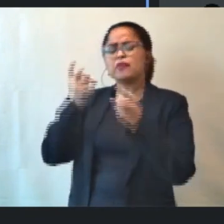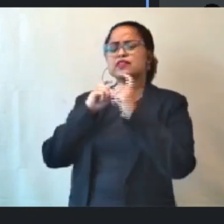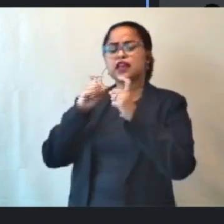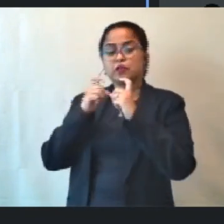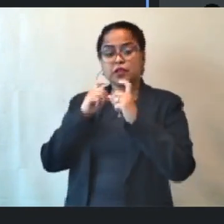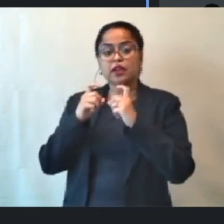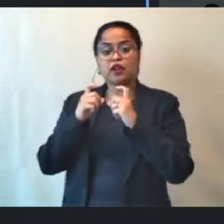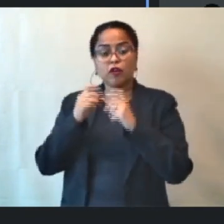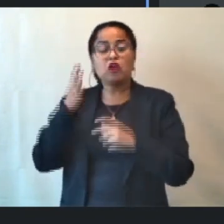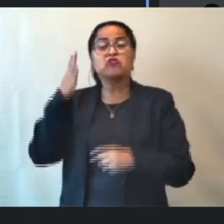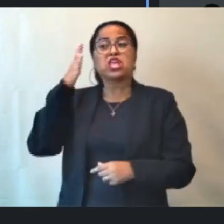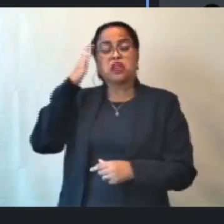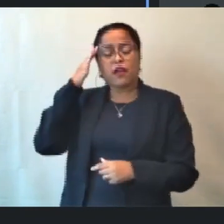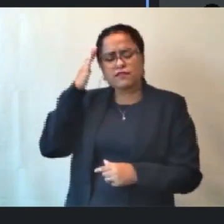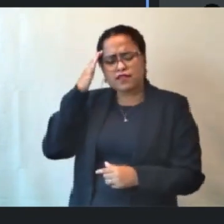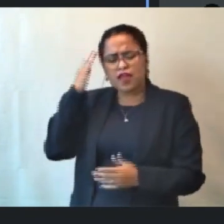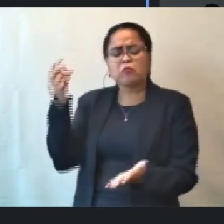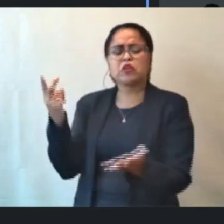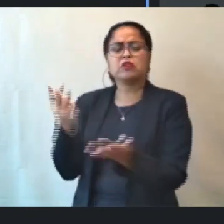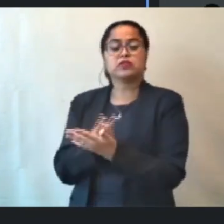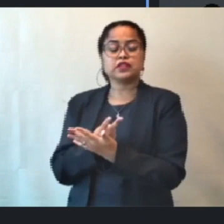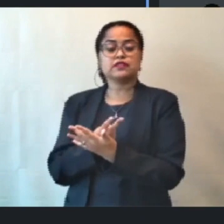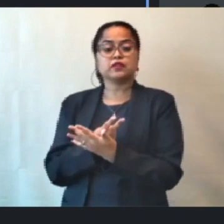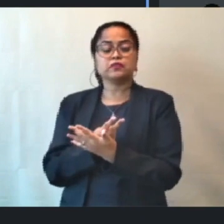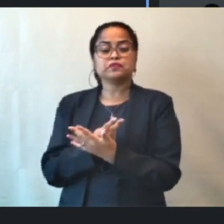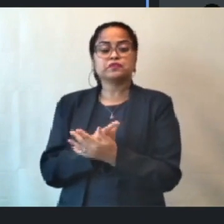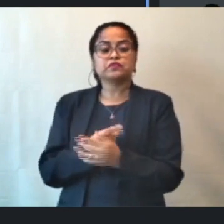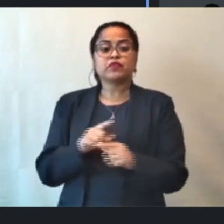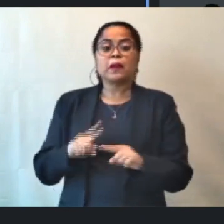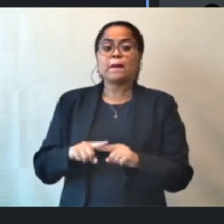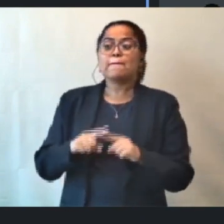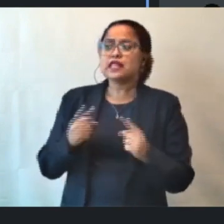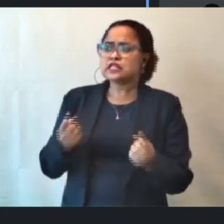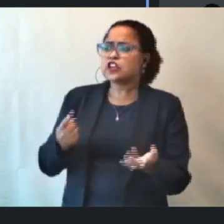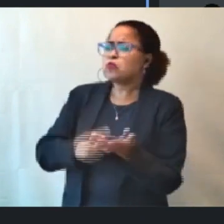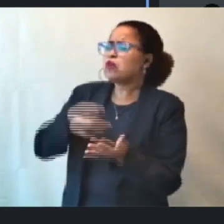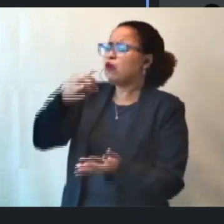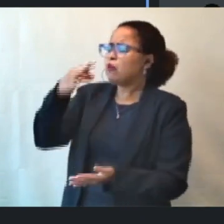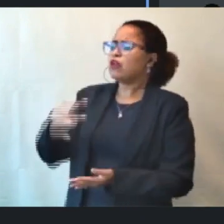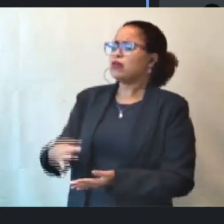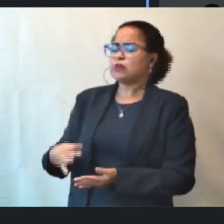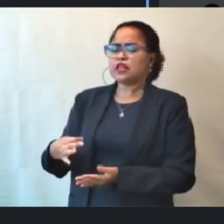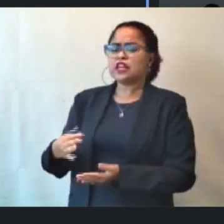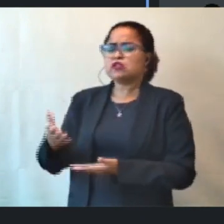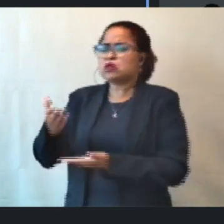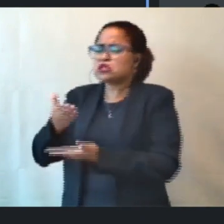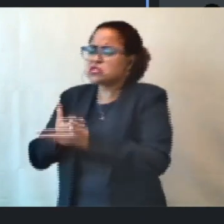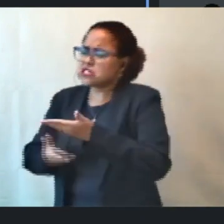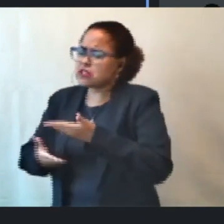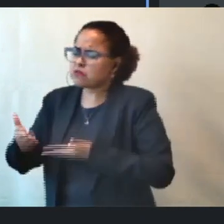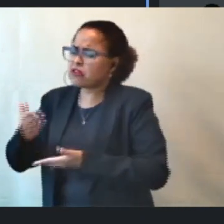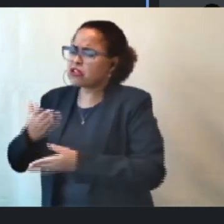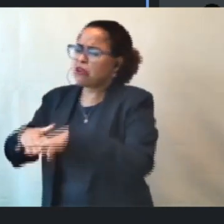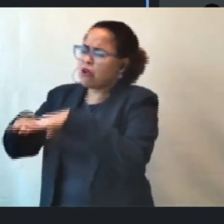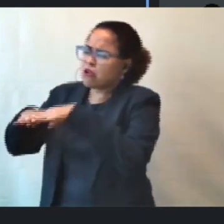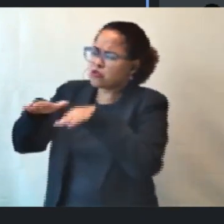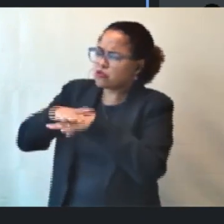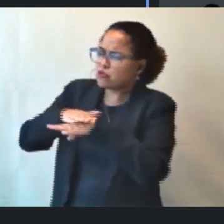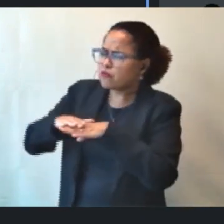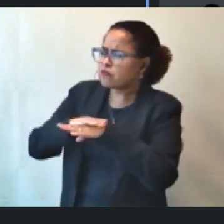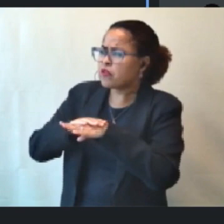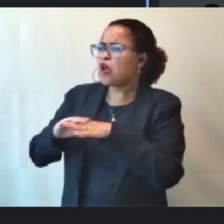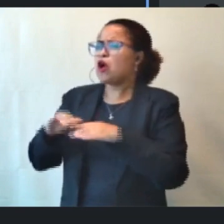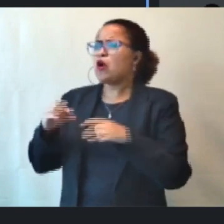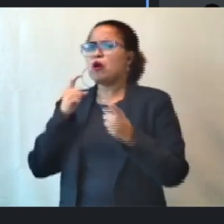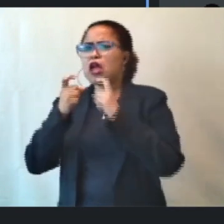sabendo o que está acontecendo, mas eu me comprometo nessa intermediação de nós podermos fazer uma reunião tranquila